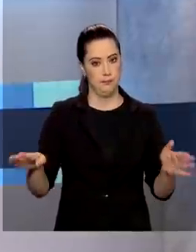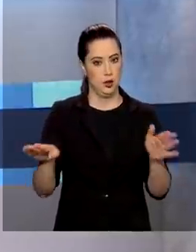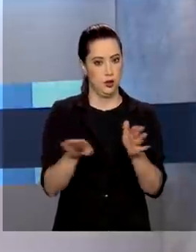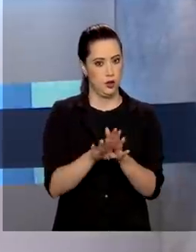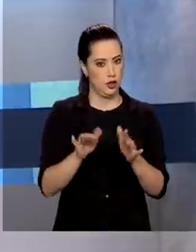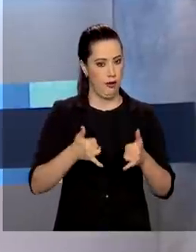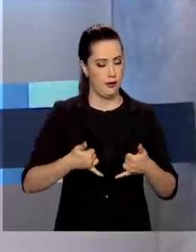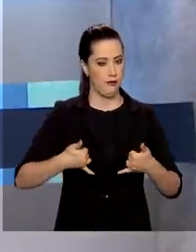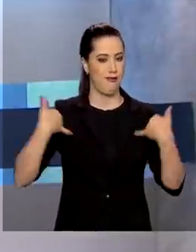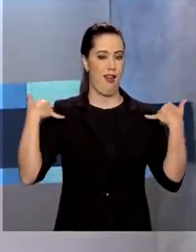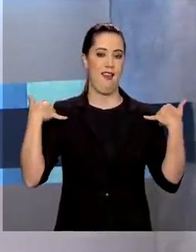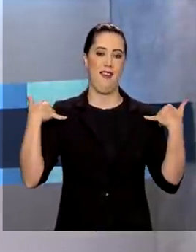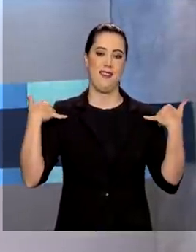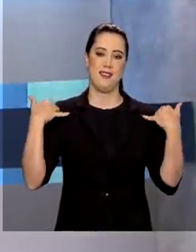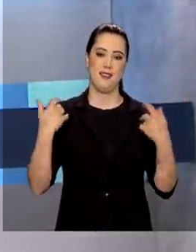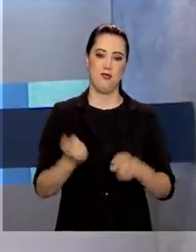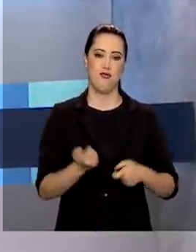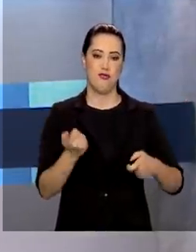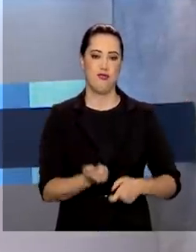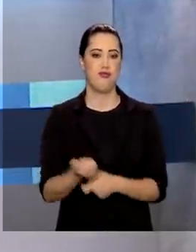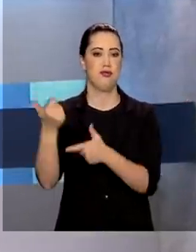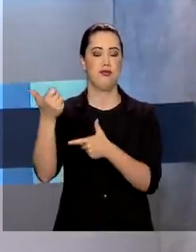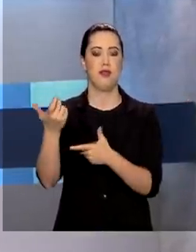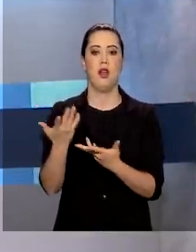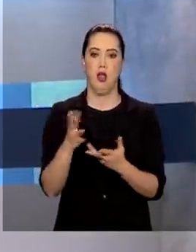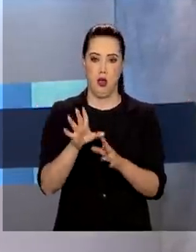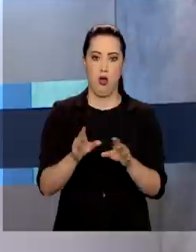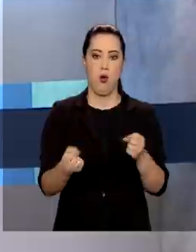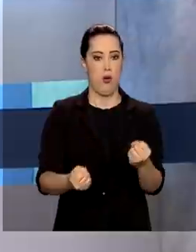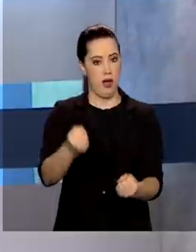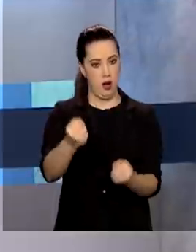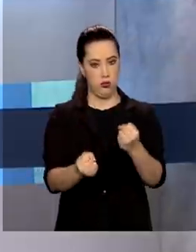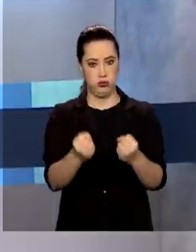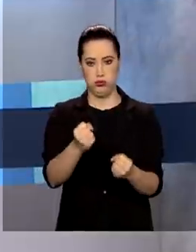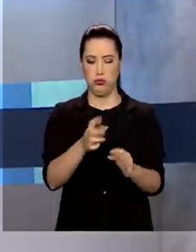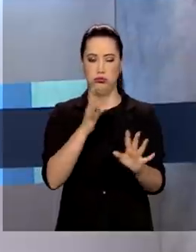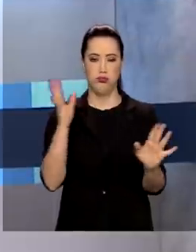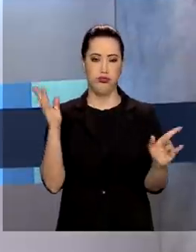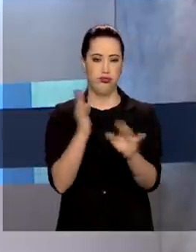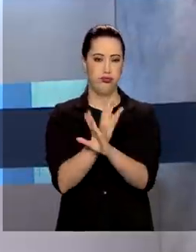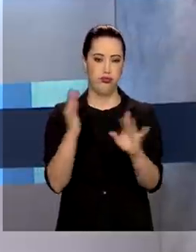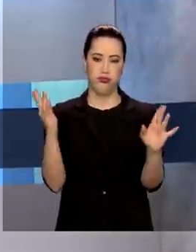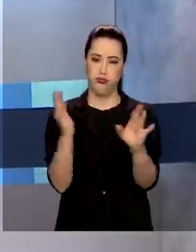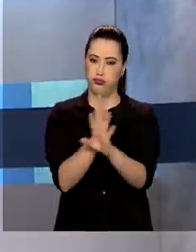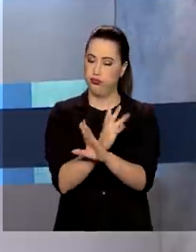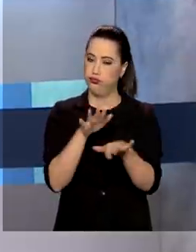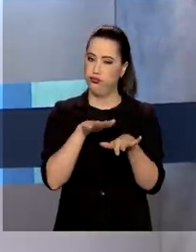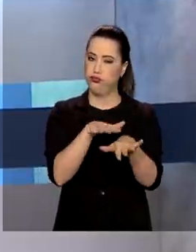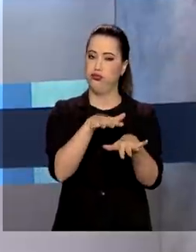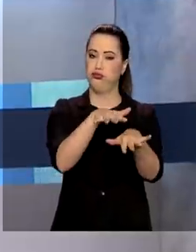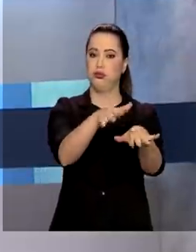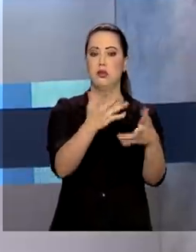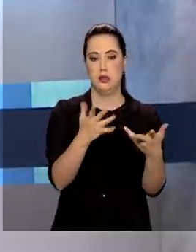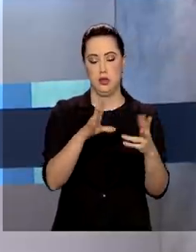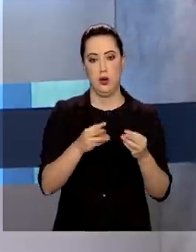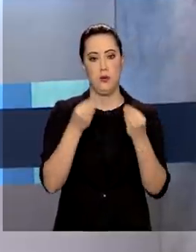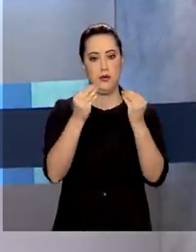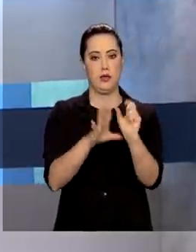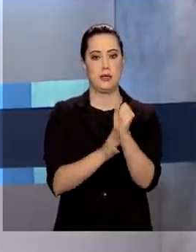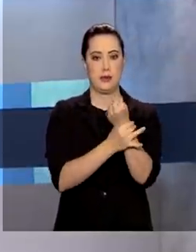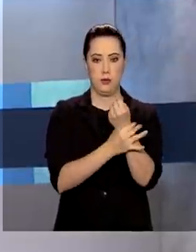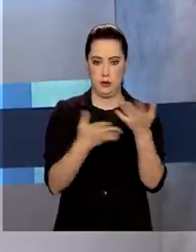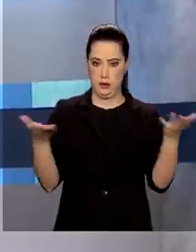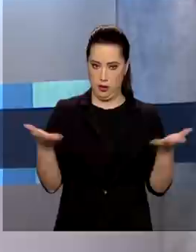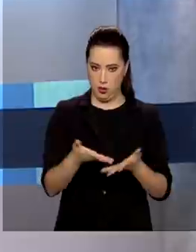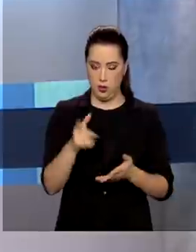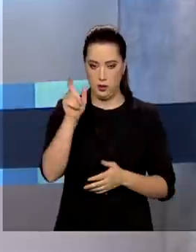das festas de fim de ano, aumenta o movimento nas estradas de todo o país. E para garantir a segurança de quem viaja de carro nesse